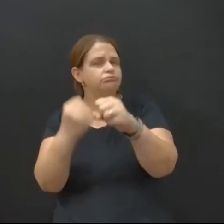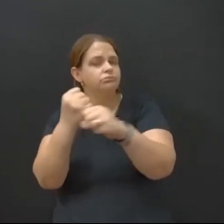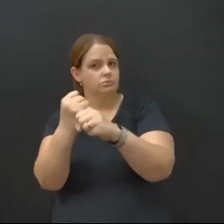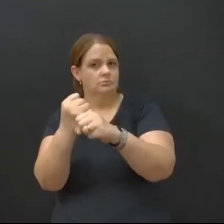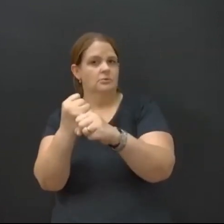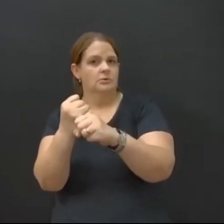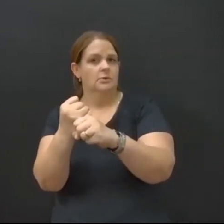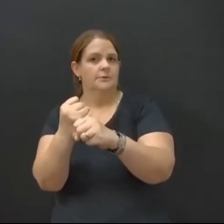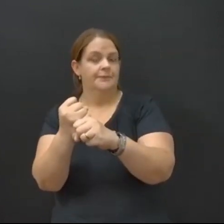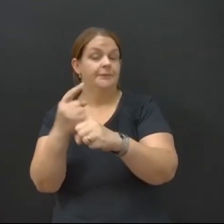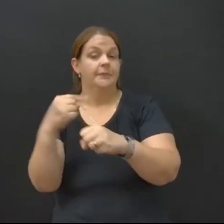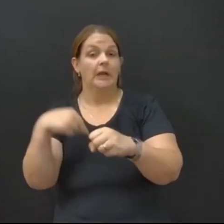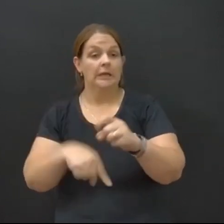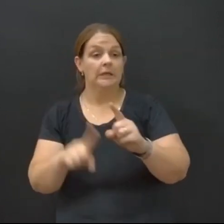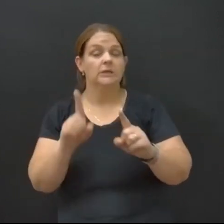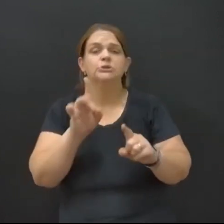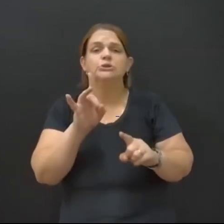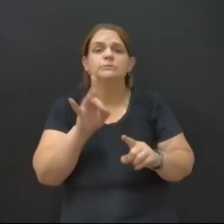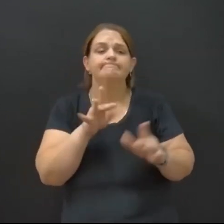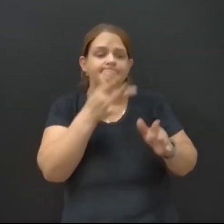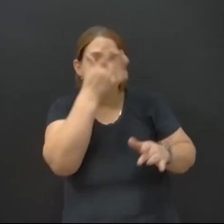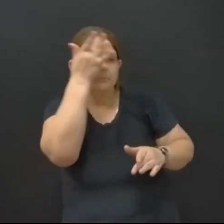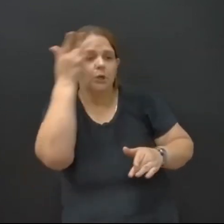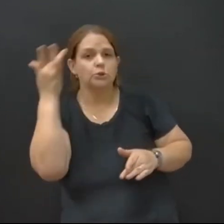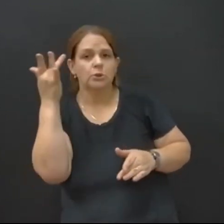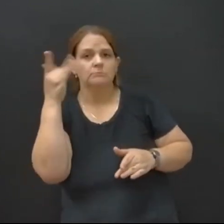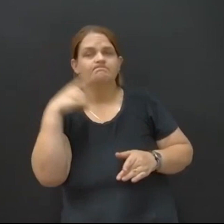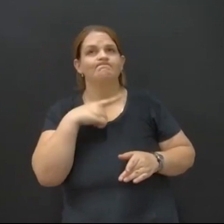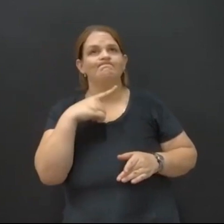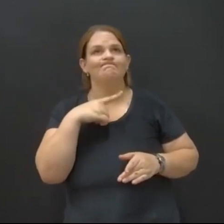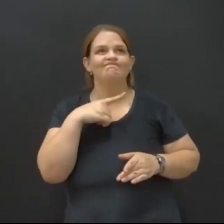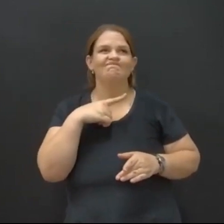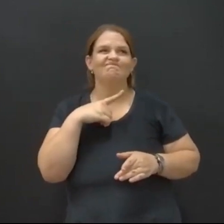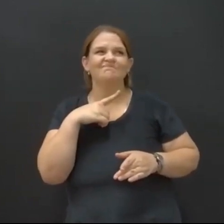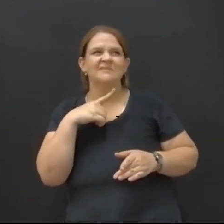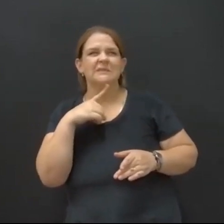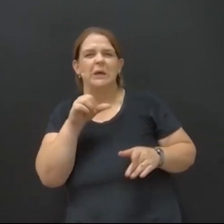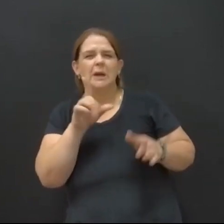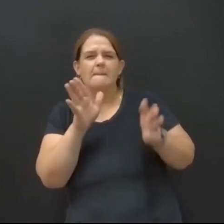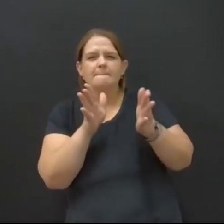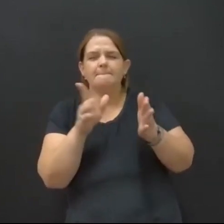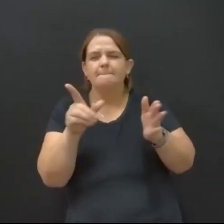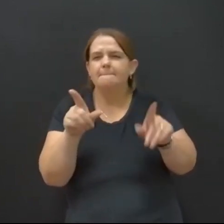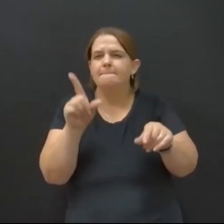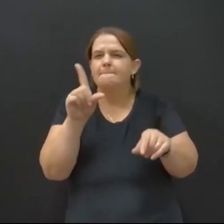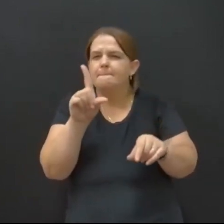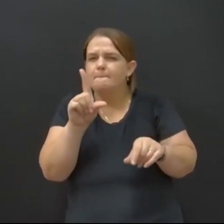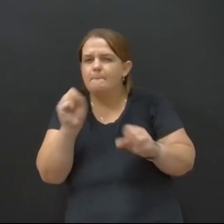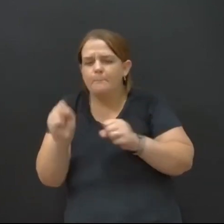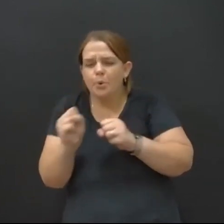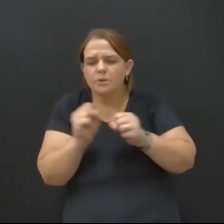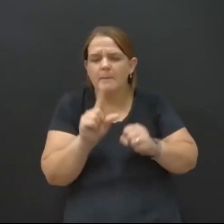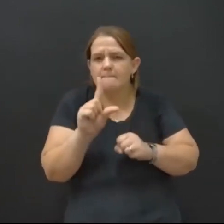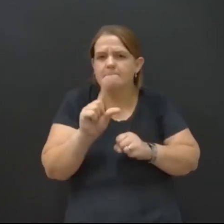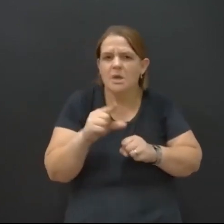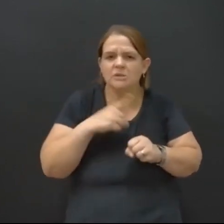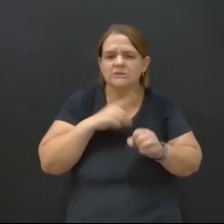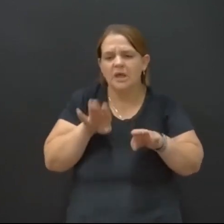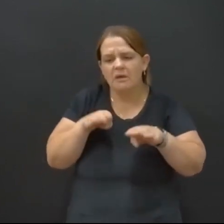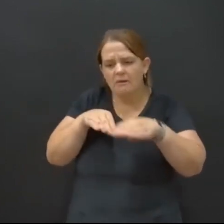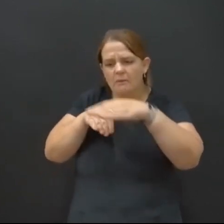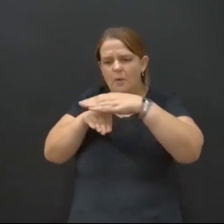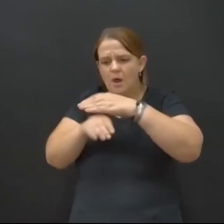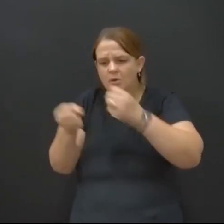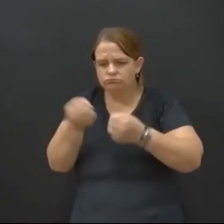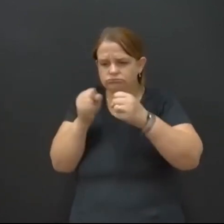Agora aqui, são as pessoas, eu diria que com menos posses, que fizeram esta garagezinha, que